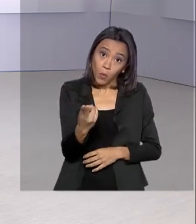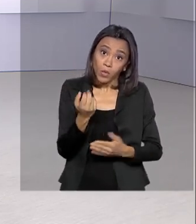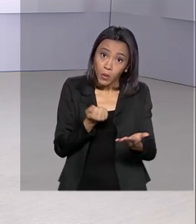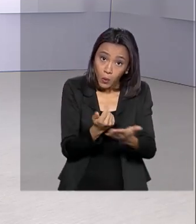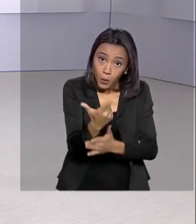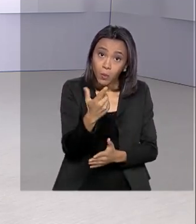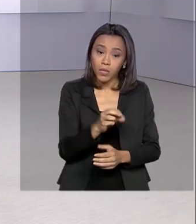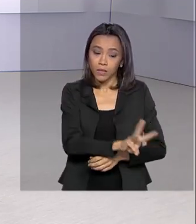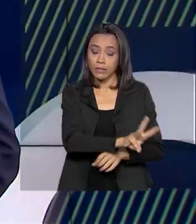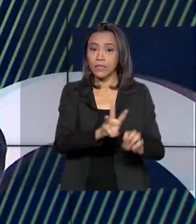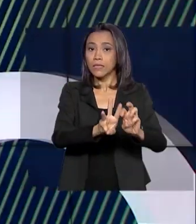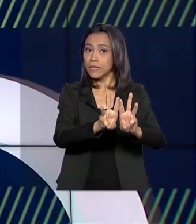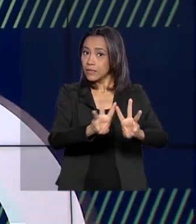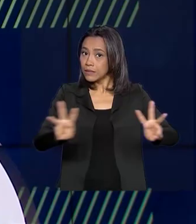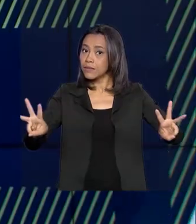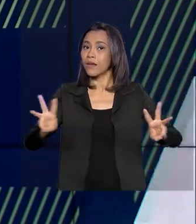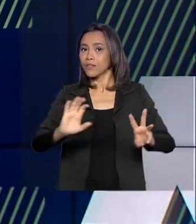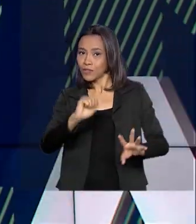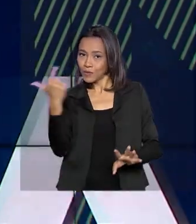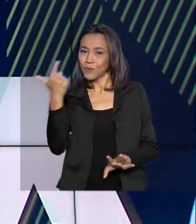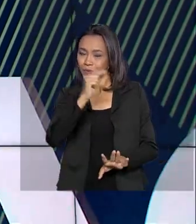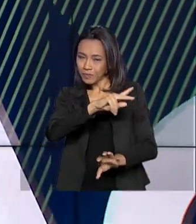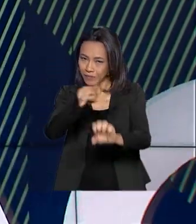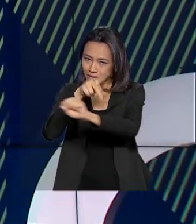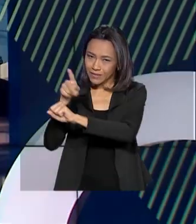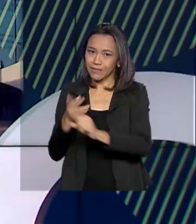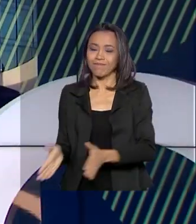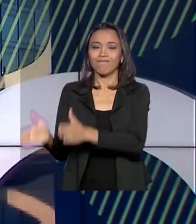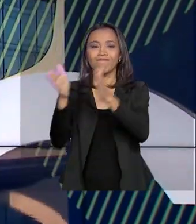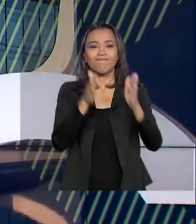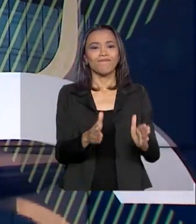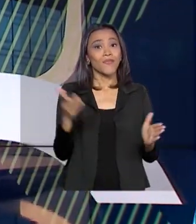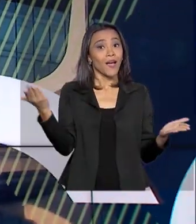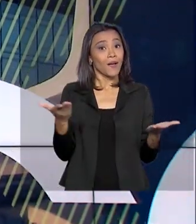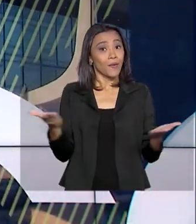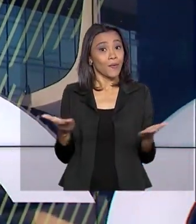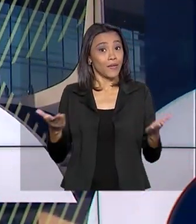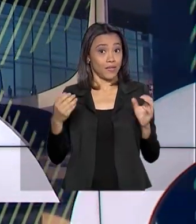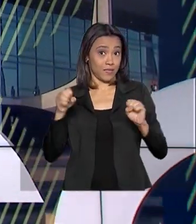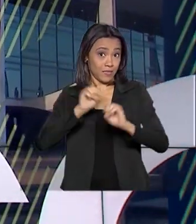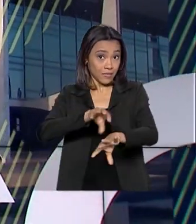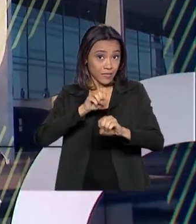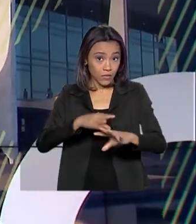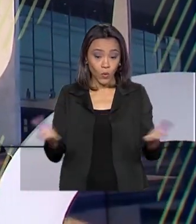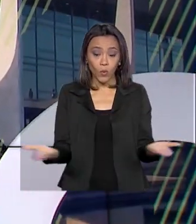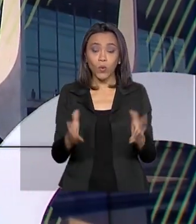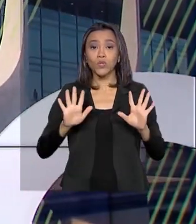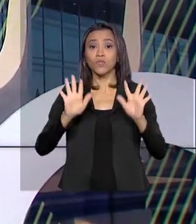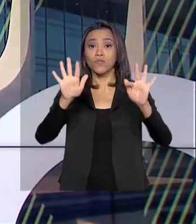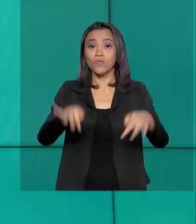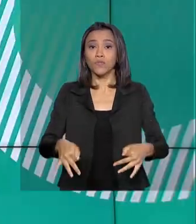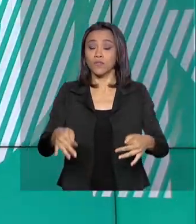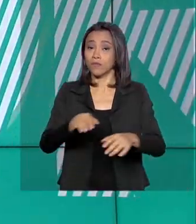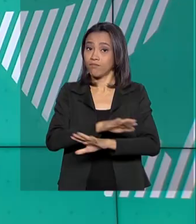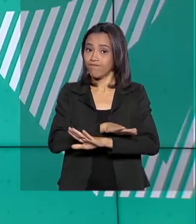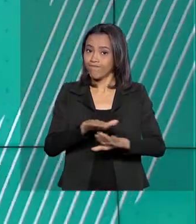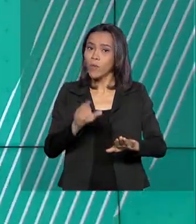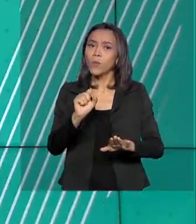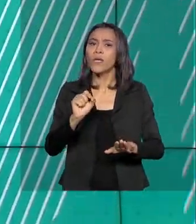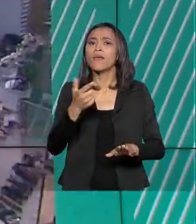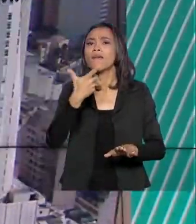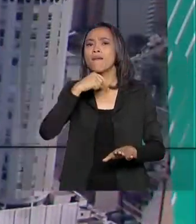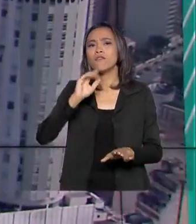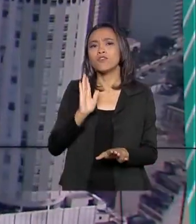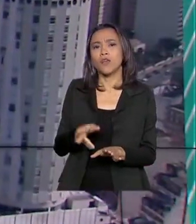sites estrangeiros. Vamos falar agora de educação. Termina hoje o prazo para os candidatos pré-selecionados no